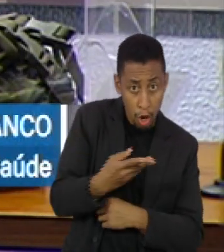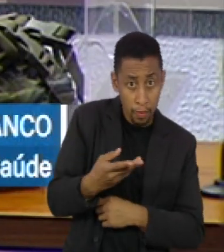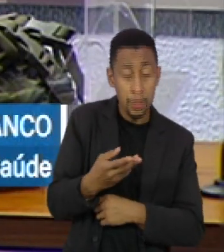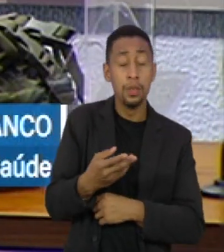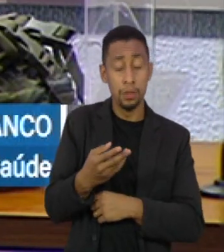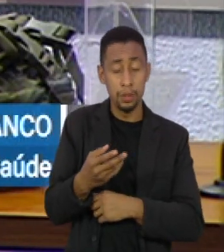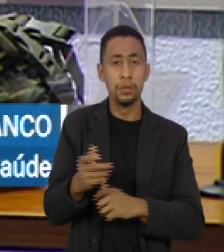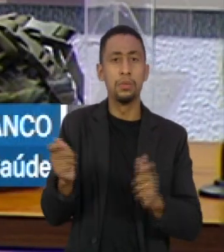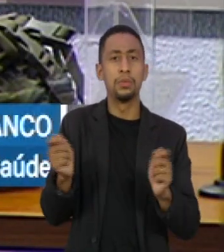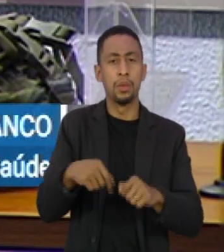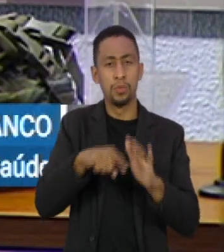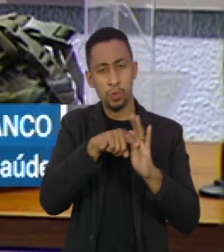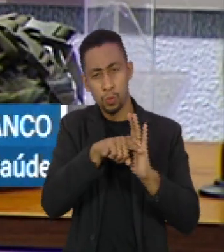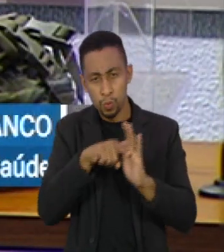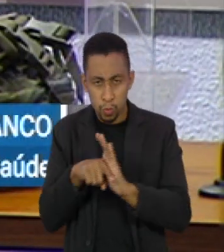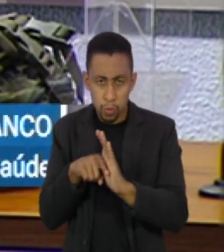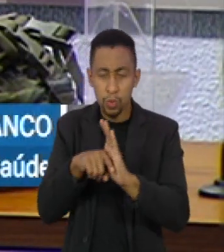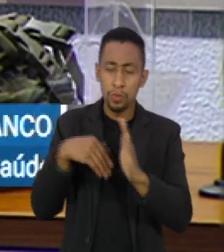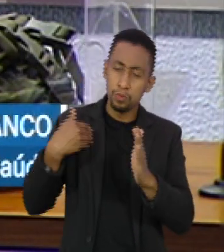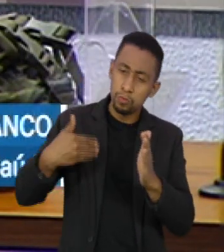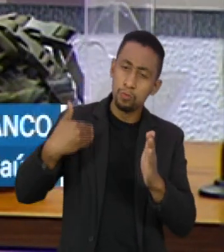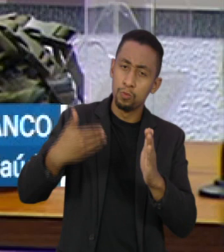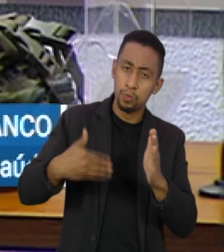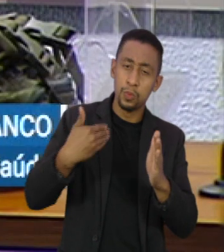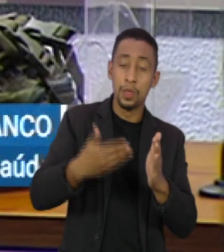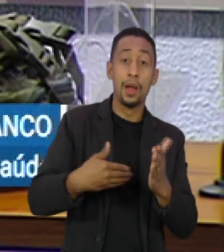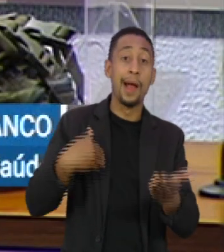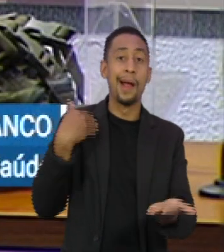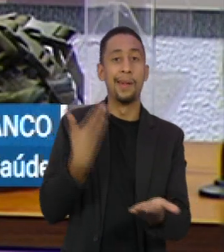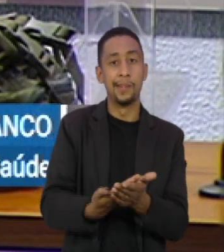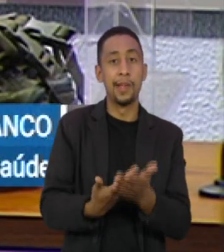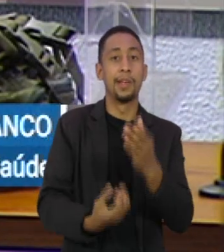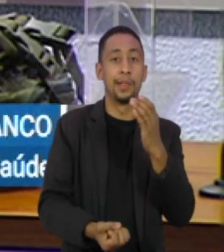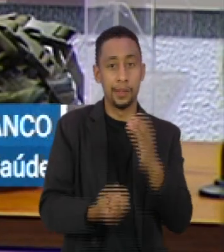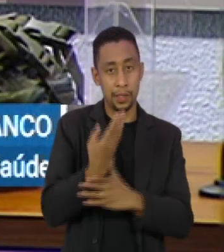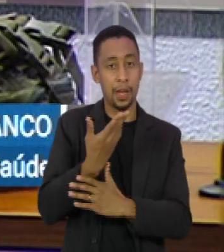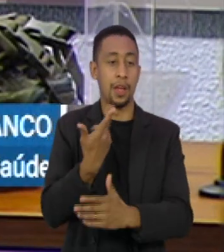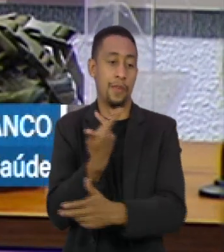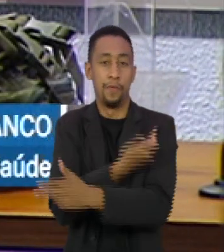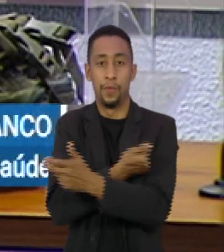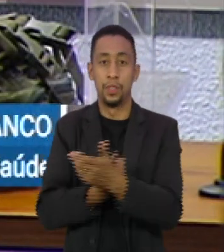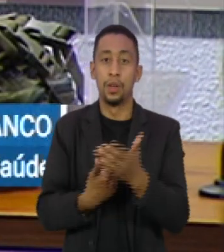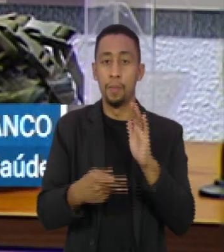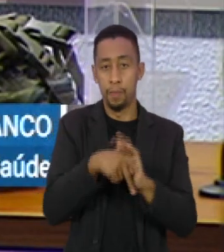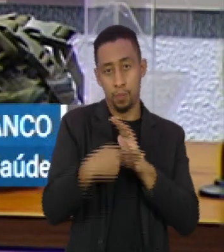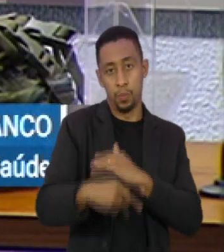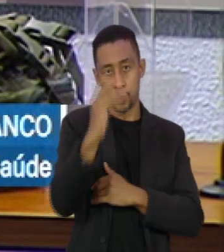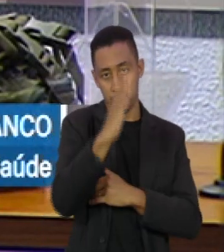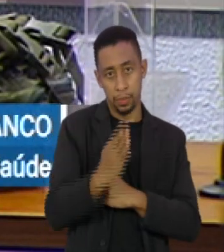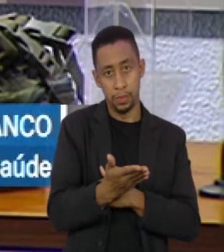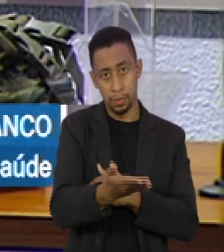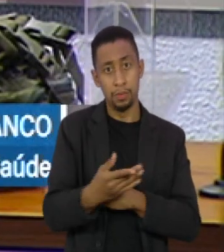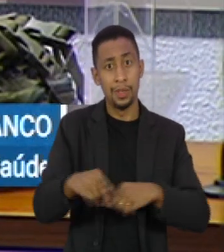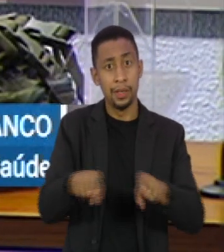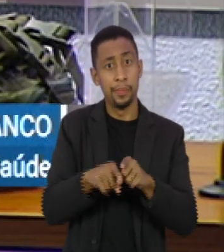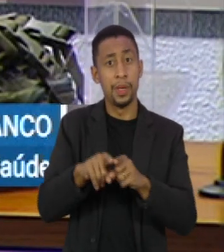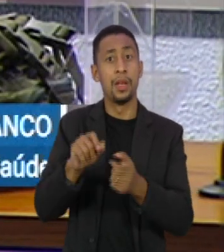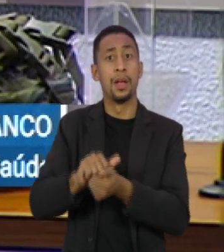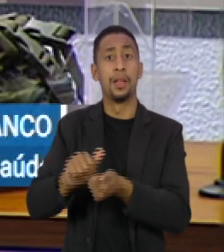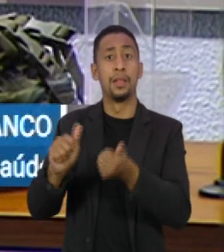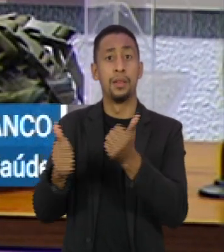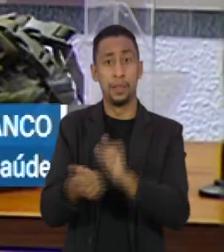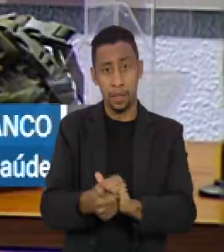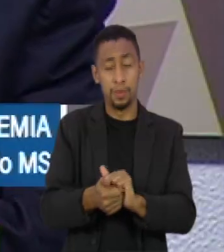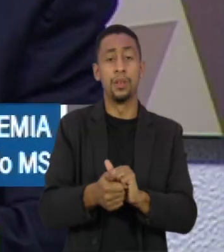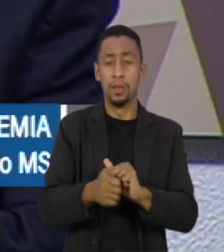sendo estudada até que se conseguisse desenvolver a vacina. E também ela permite a adequação da vacina